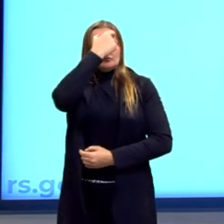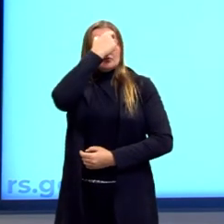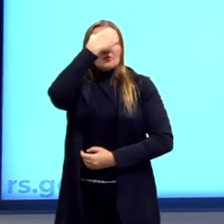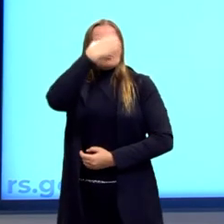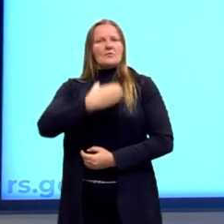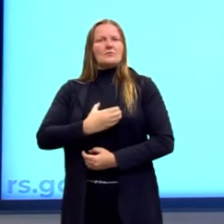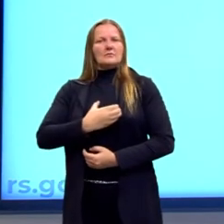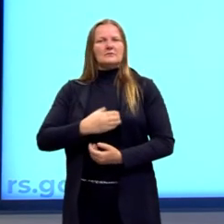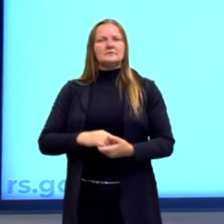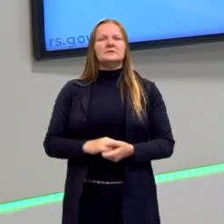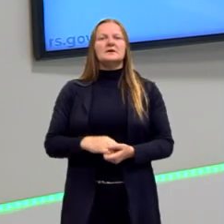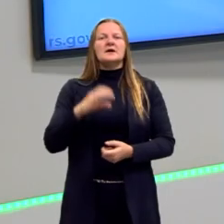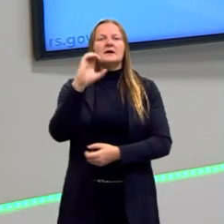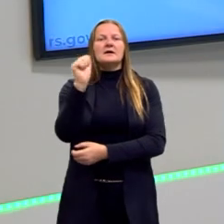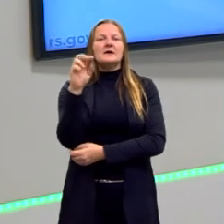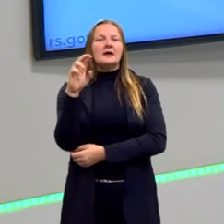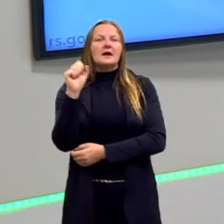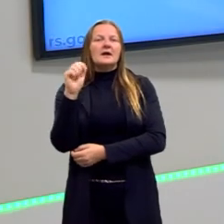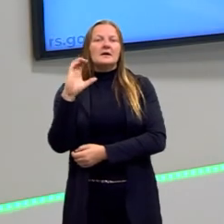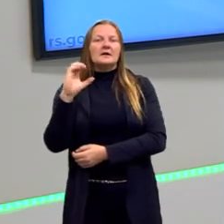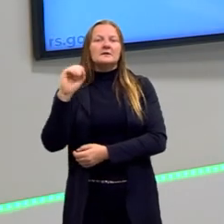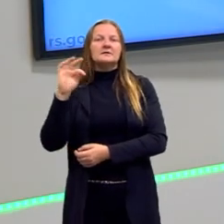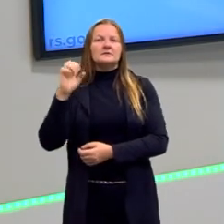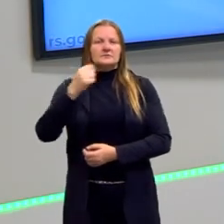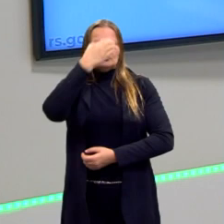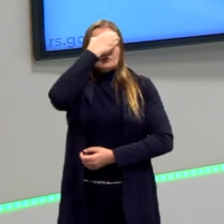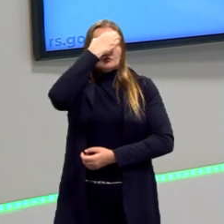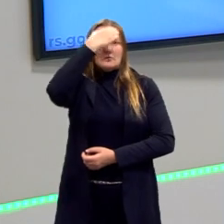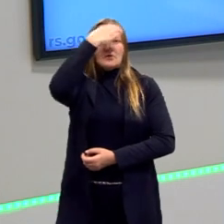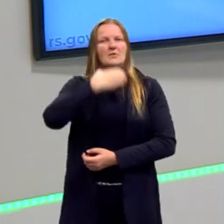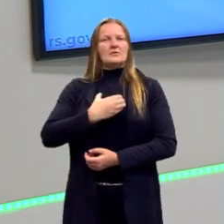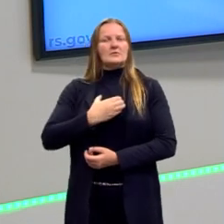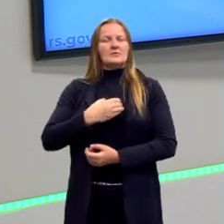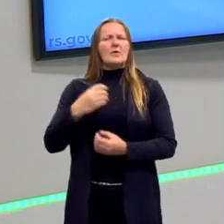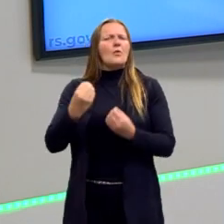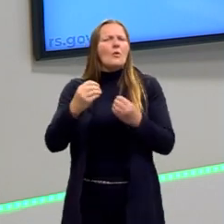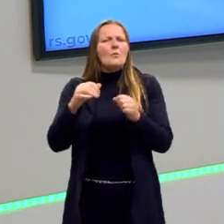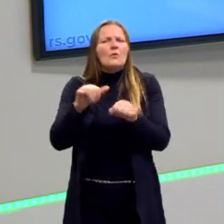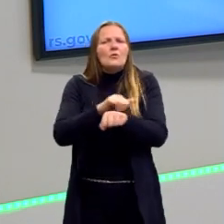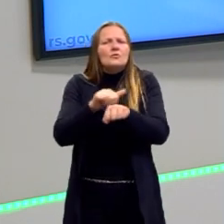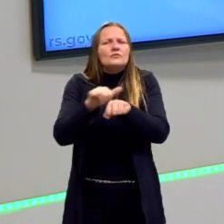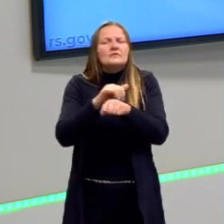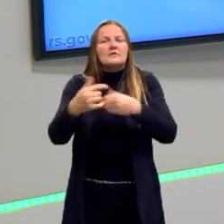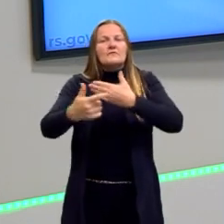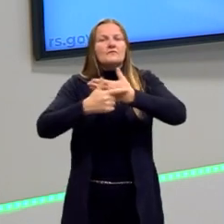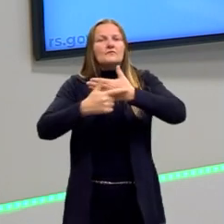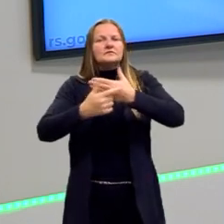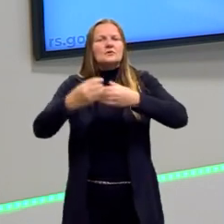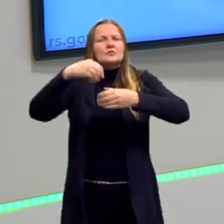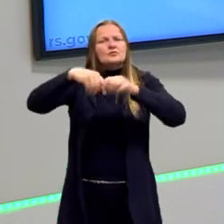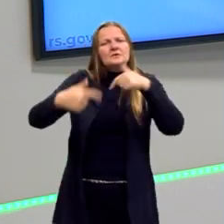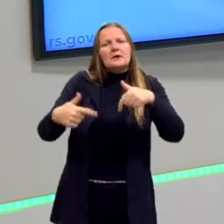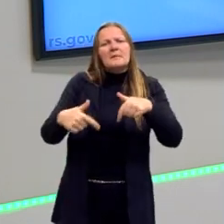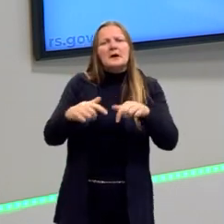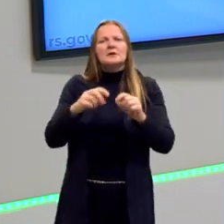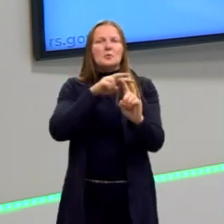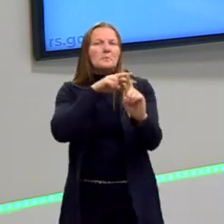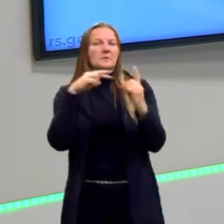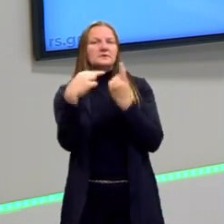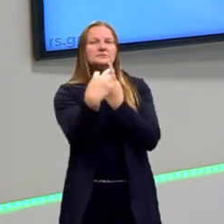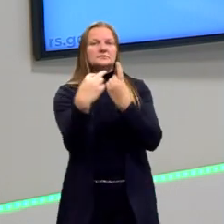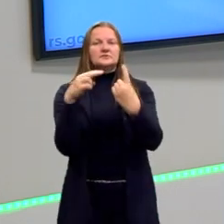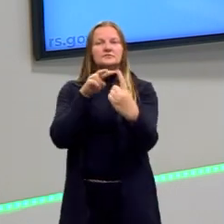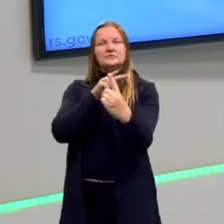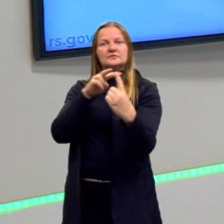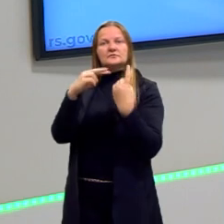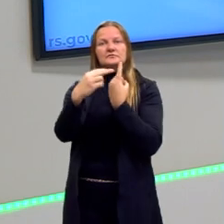Aqui nós temos o Sennet, que vai falar da corrosão do caráter. De que forma o trabalho influencia? De que forma essas perspectivas, essas